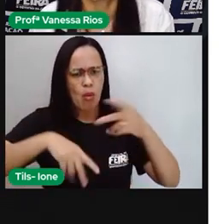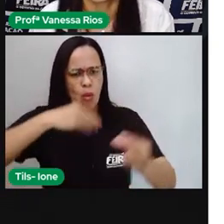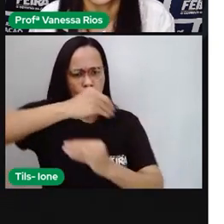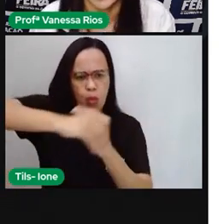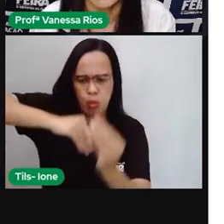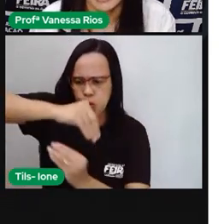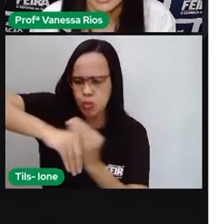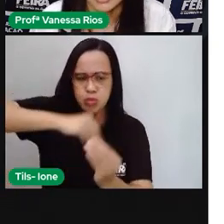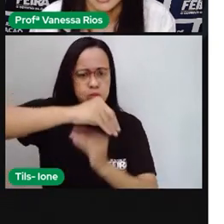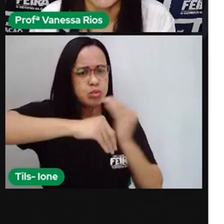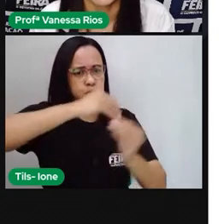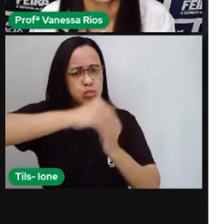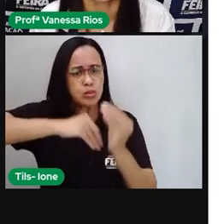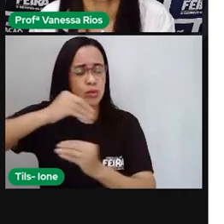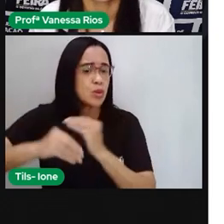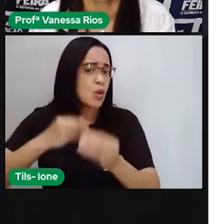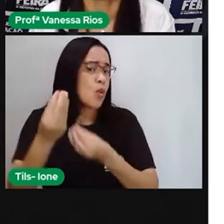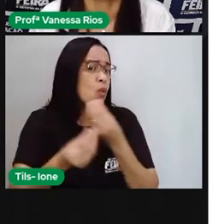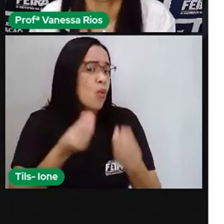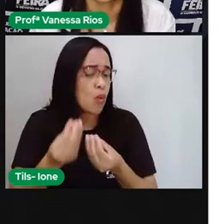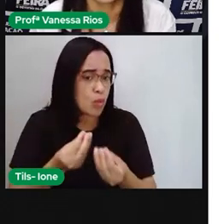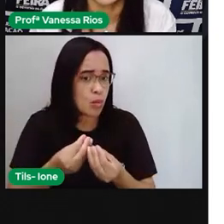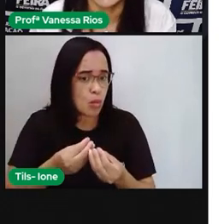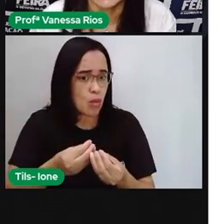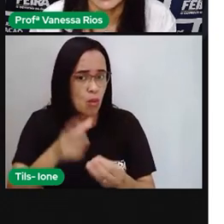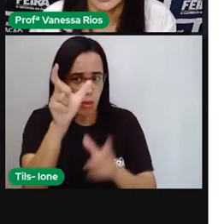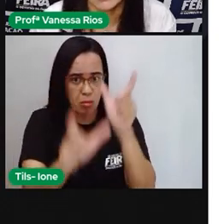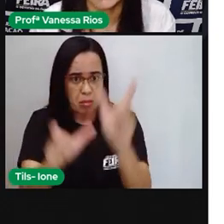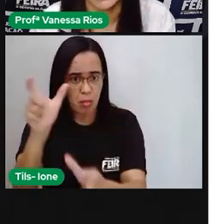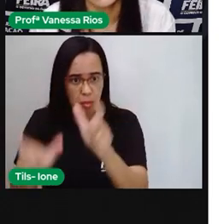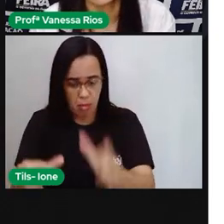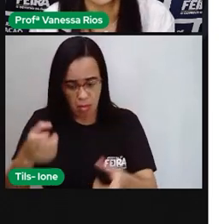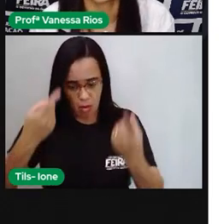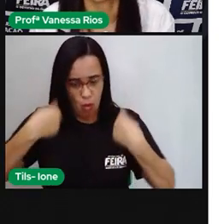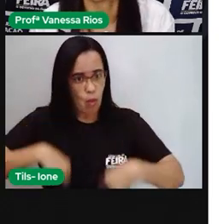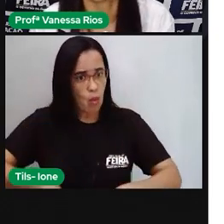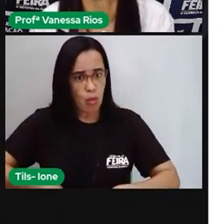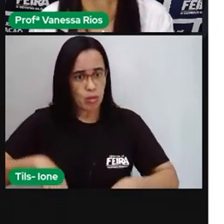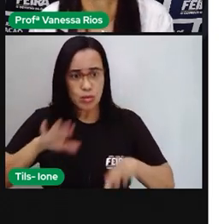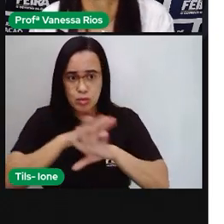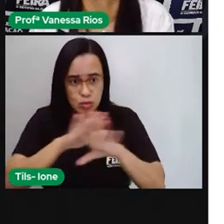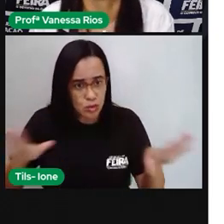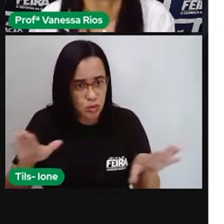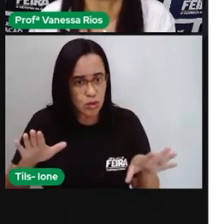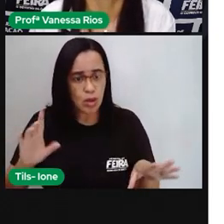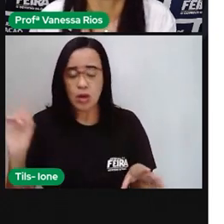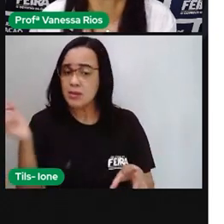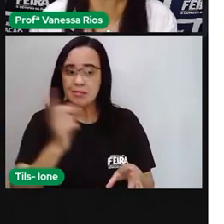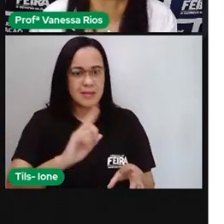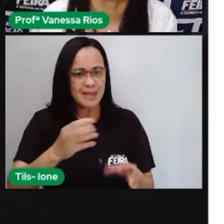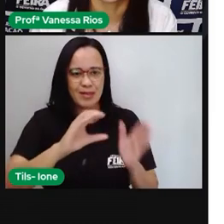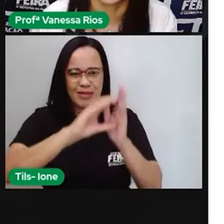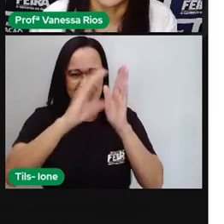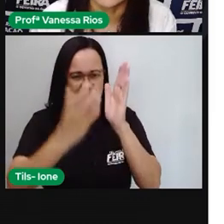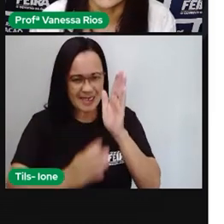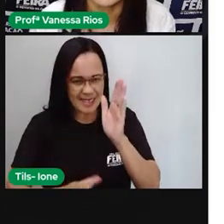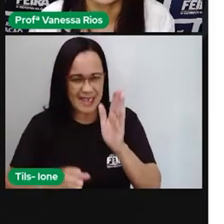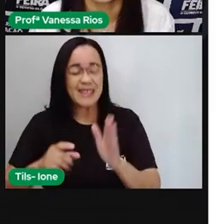não só fisicamente, né? Para trazer características físicas diferentes ao povo brasileiro, características